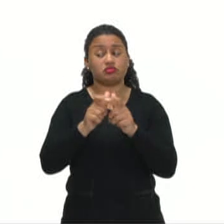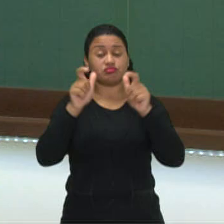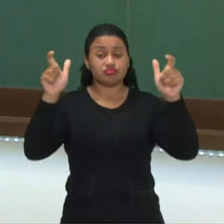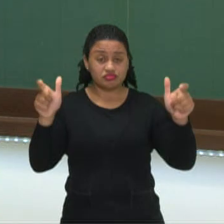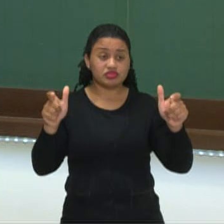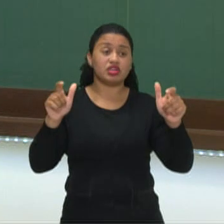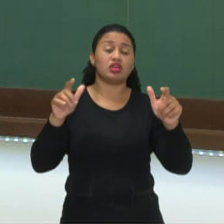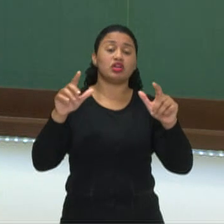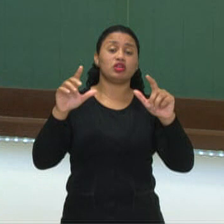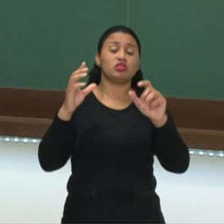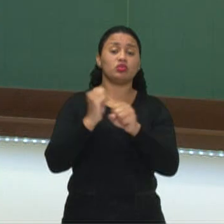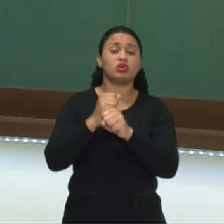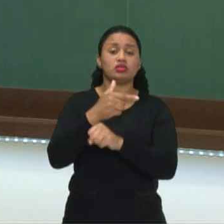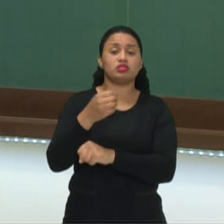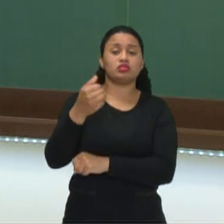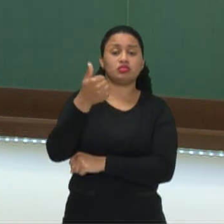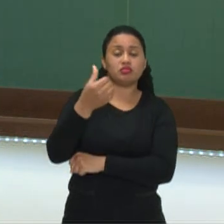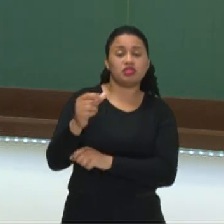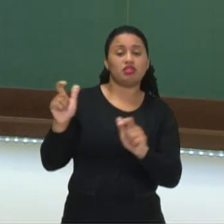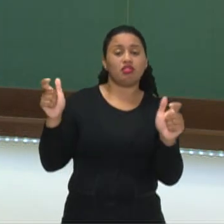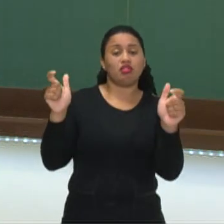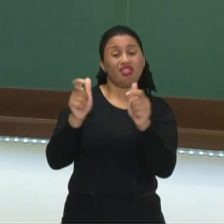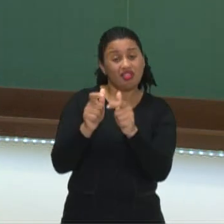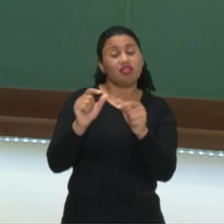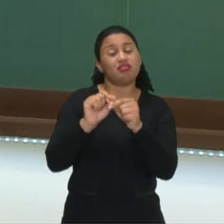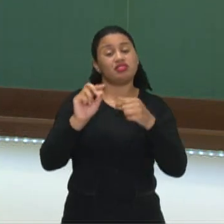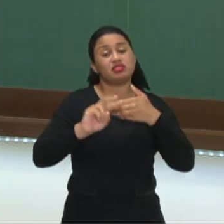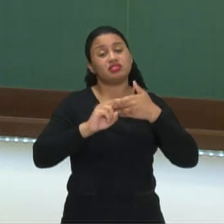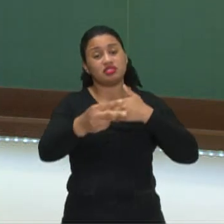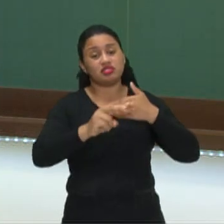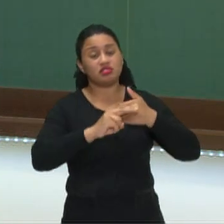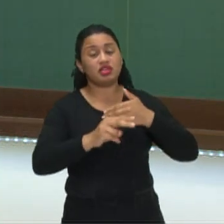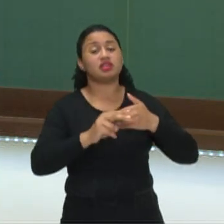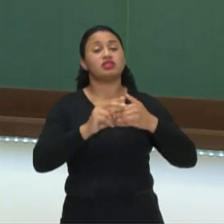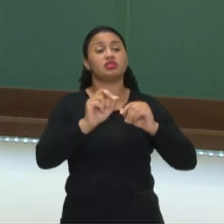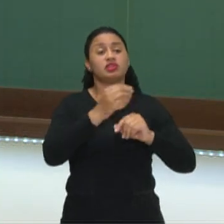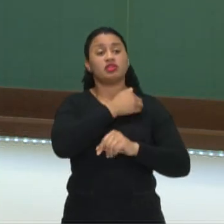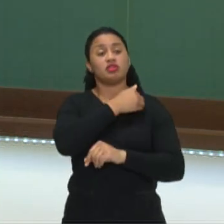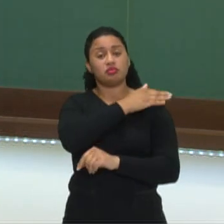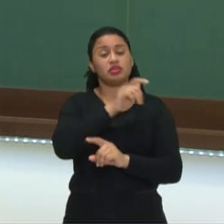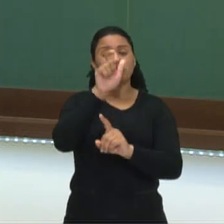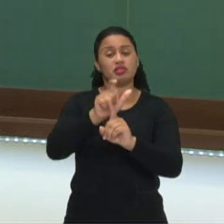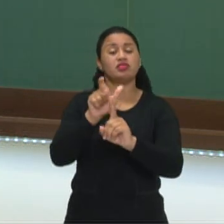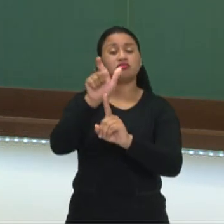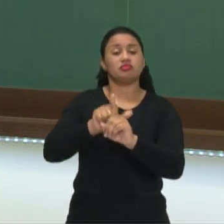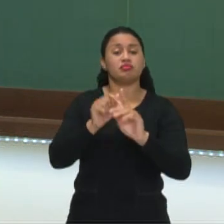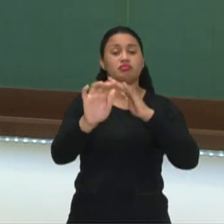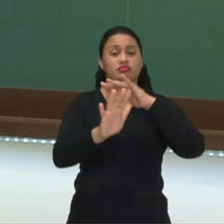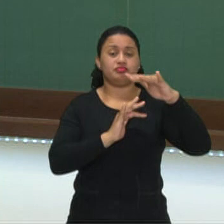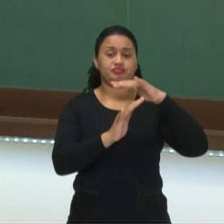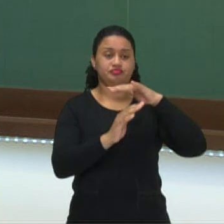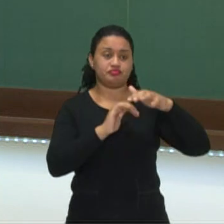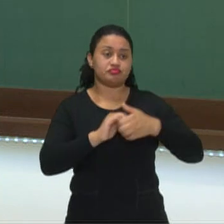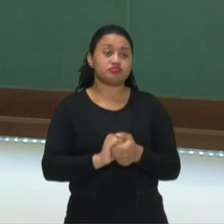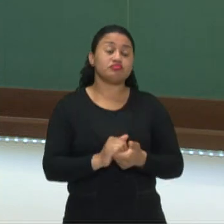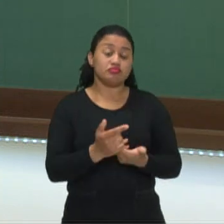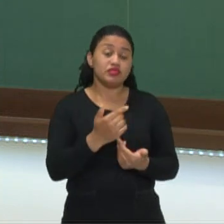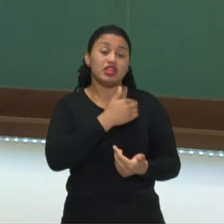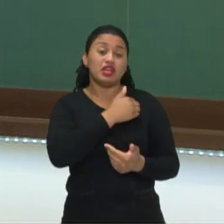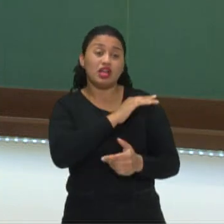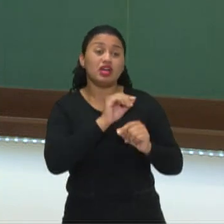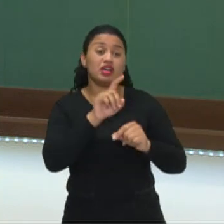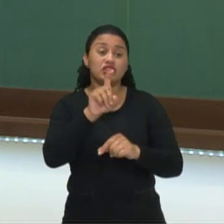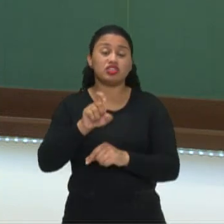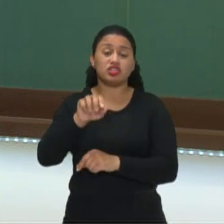Isso acaba gerando como consequência a xenofobia. E a xenofobia acaba sendo o ódio